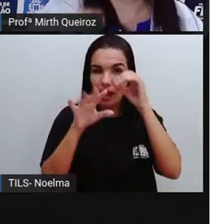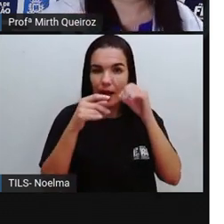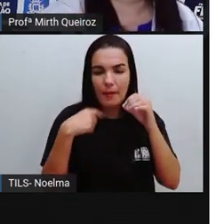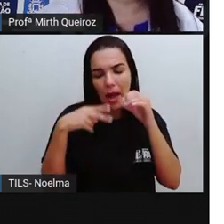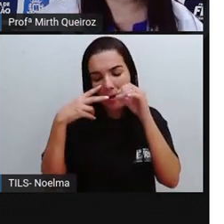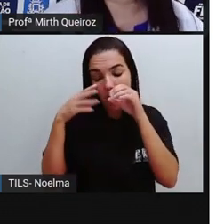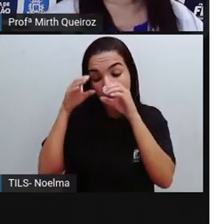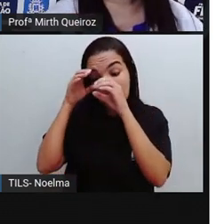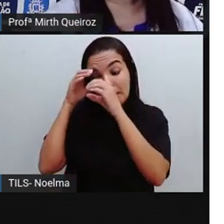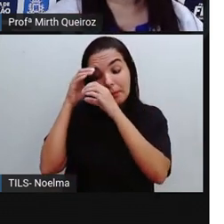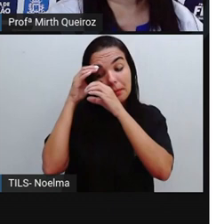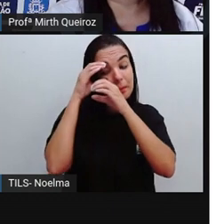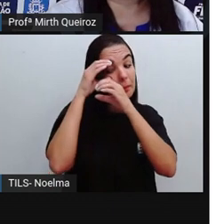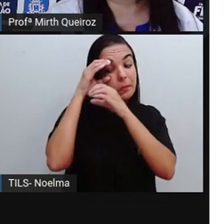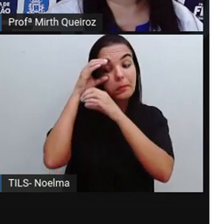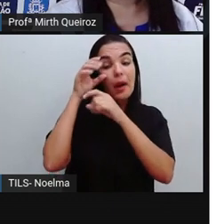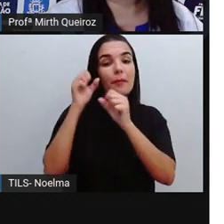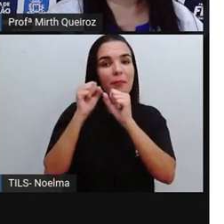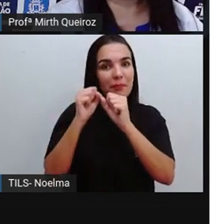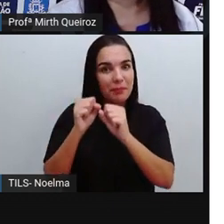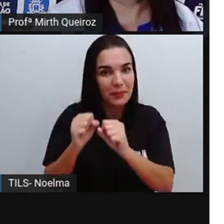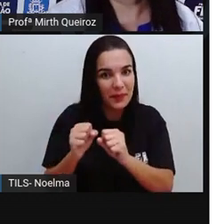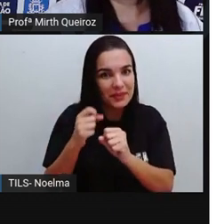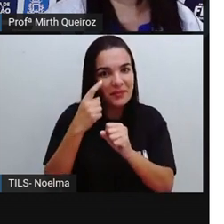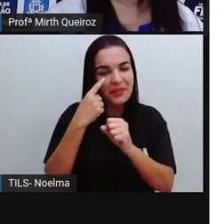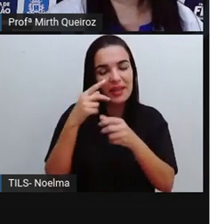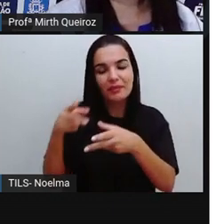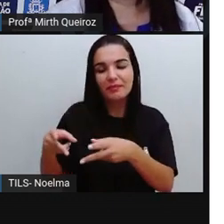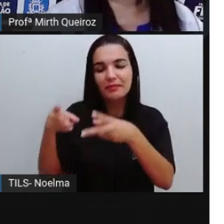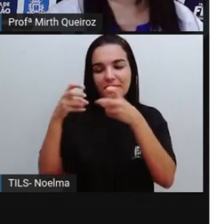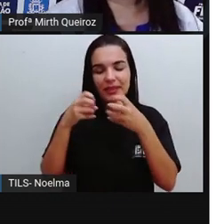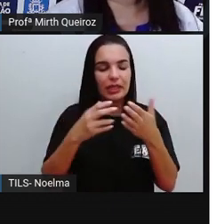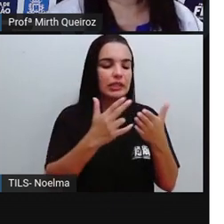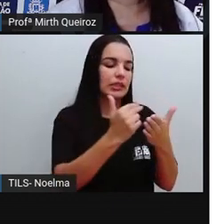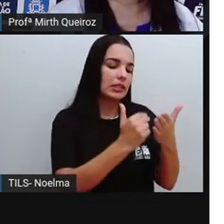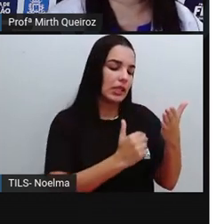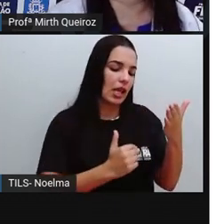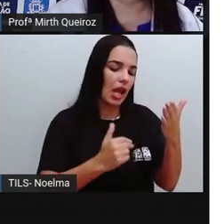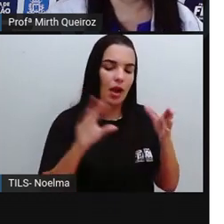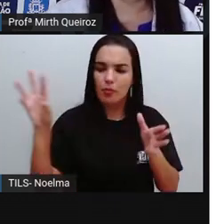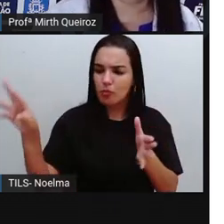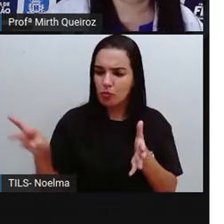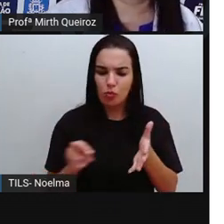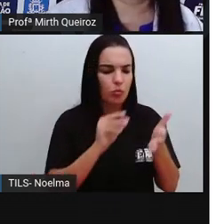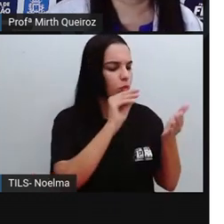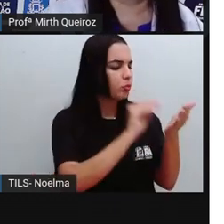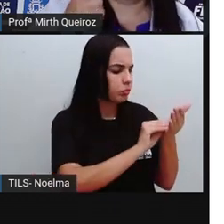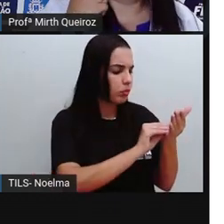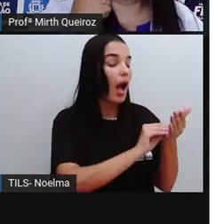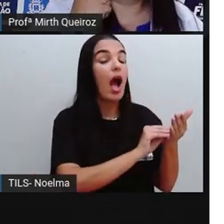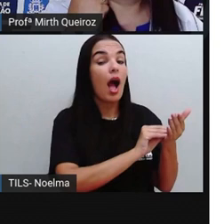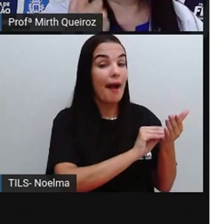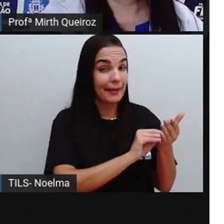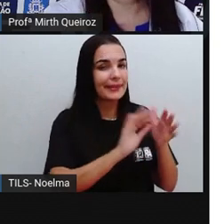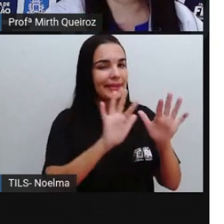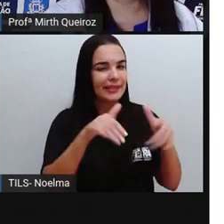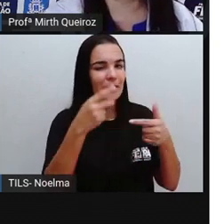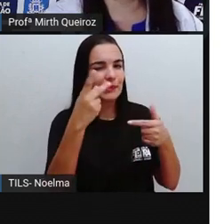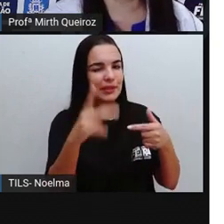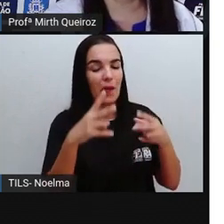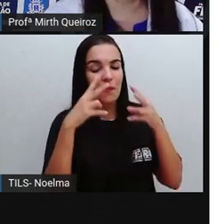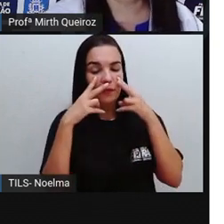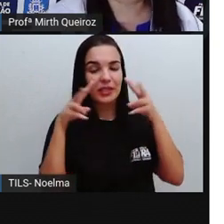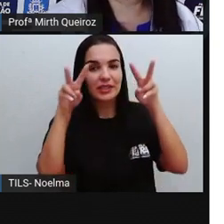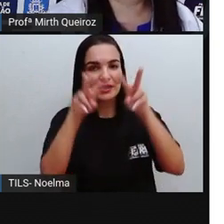e foquem no objeto que vocês querem desenhar. E depois vocês podem estar fazendo aí o desenho a partir do que